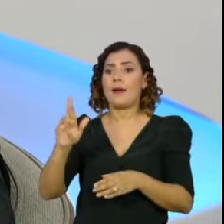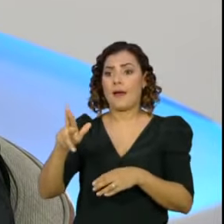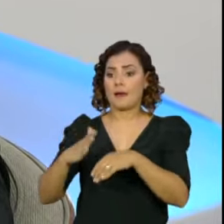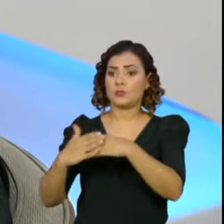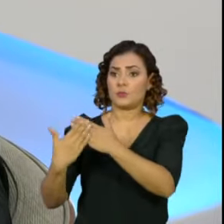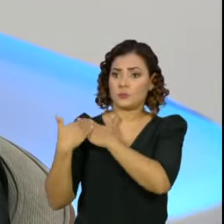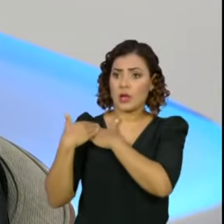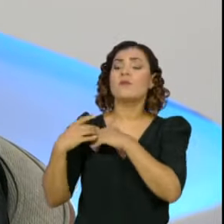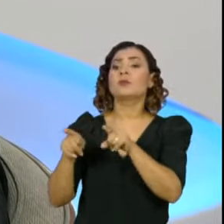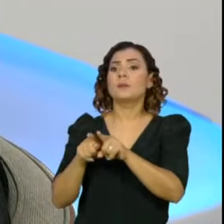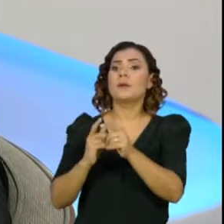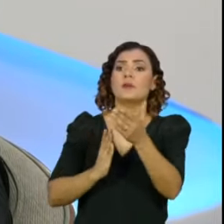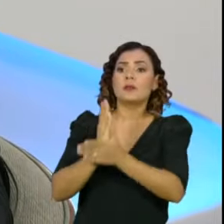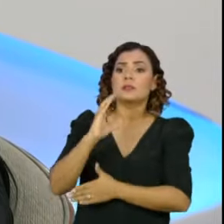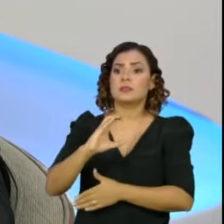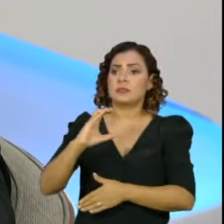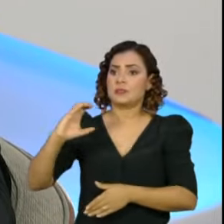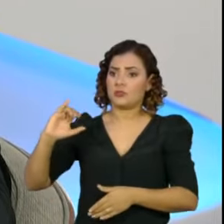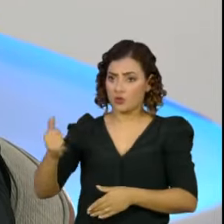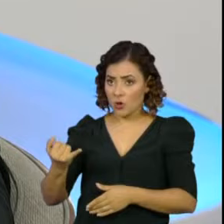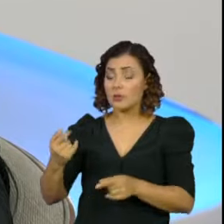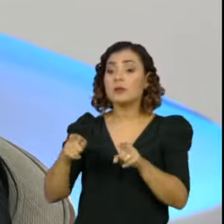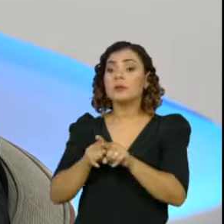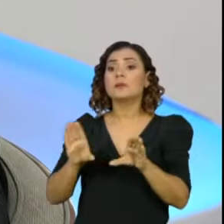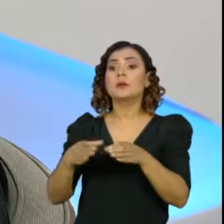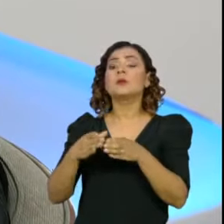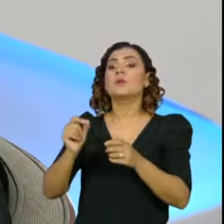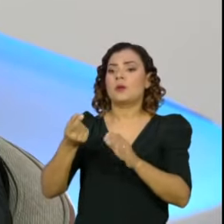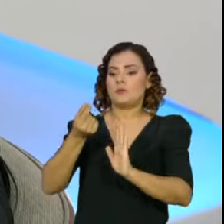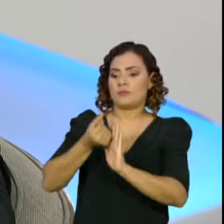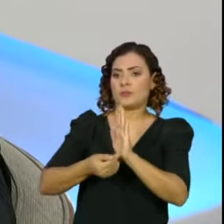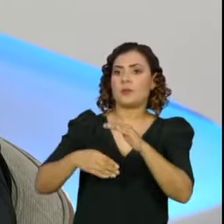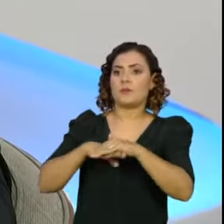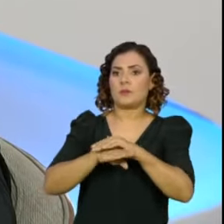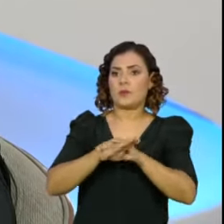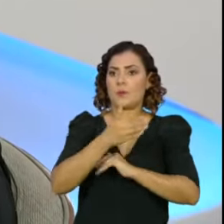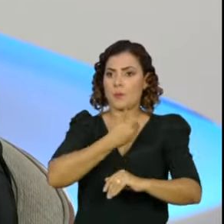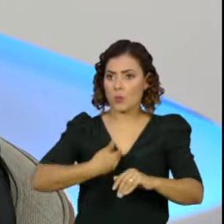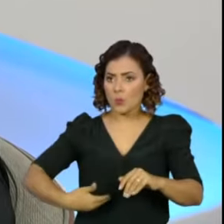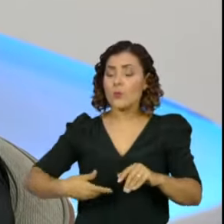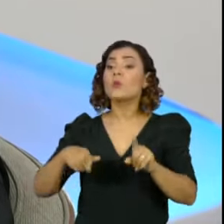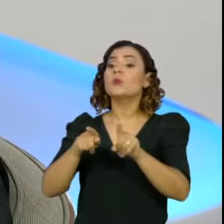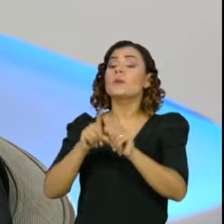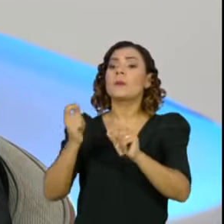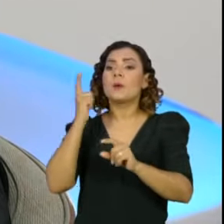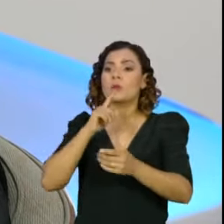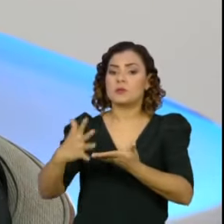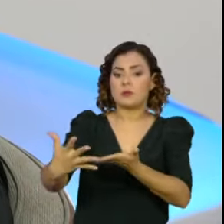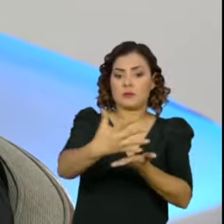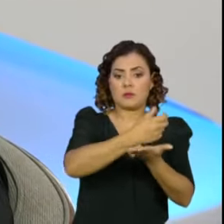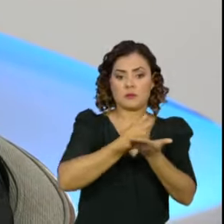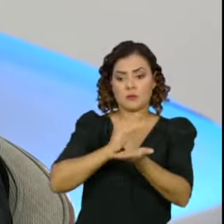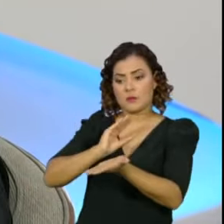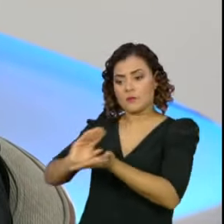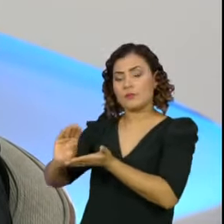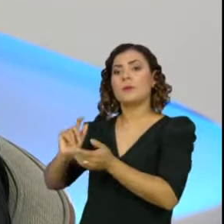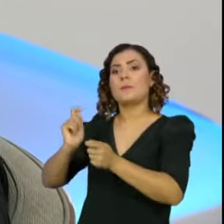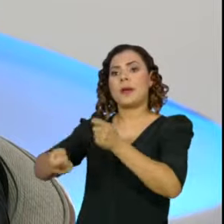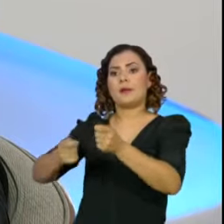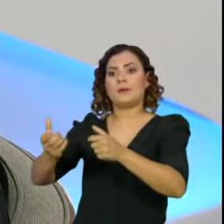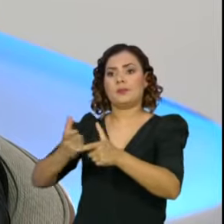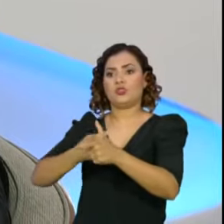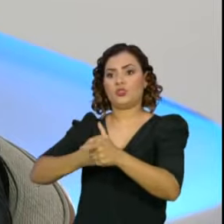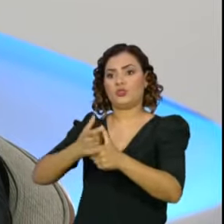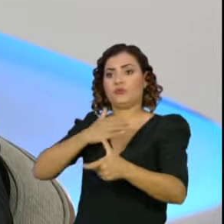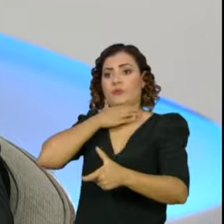aprovado na CCJ, que é da extinção dos fundos públicos e infraconstitucionais, também para angariar recursos para o Tesouro, para pagamento da dívida